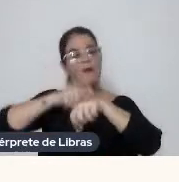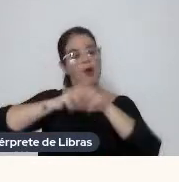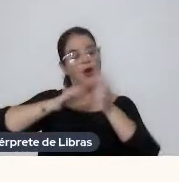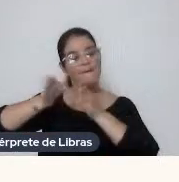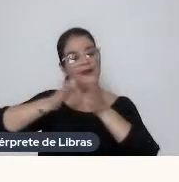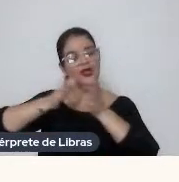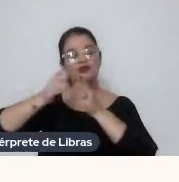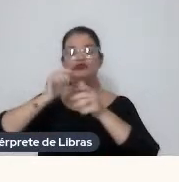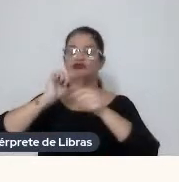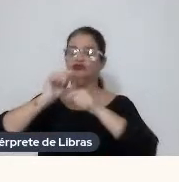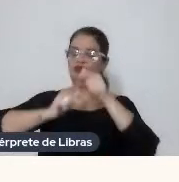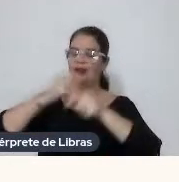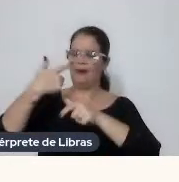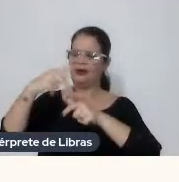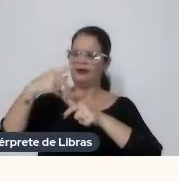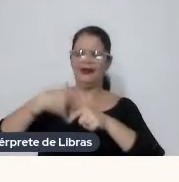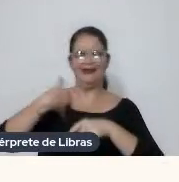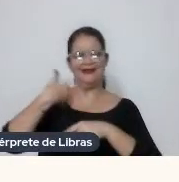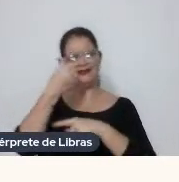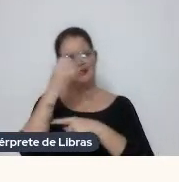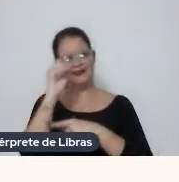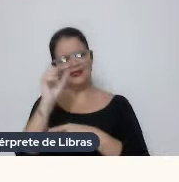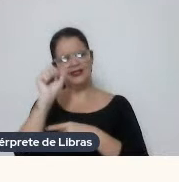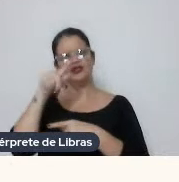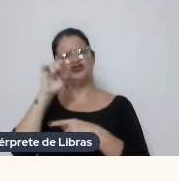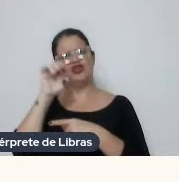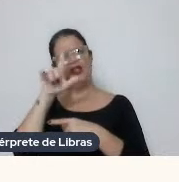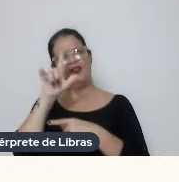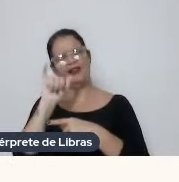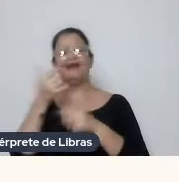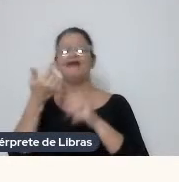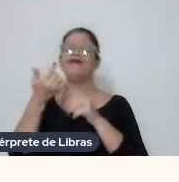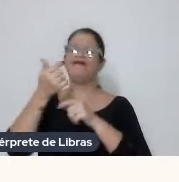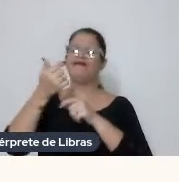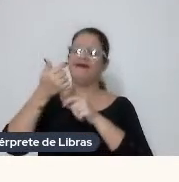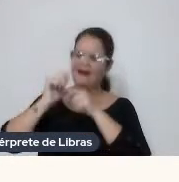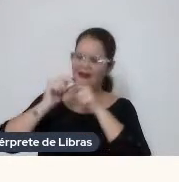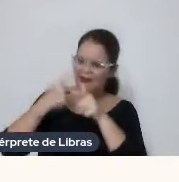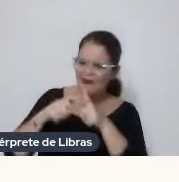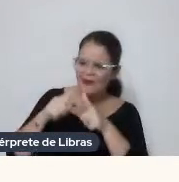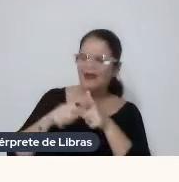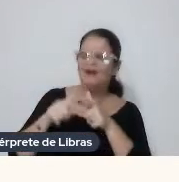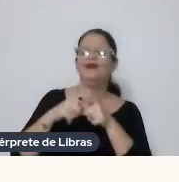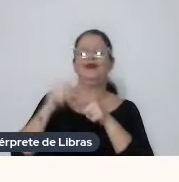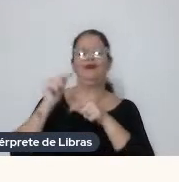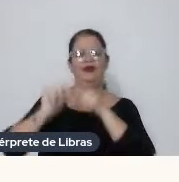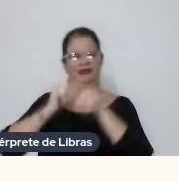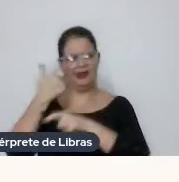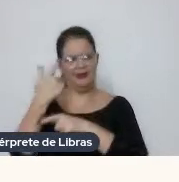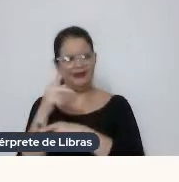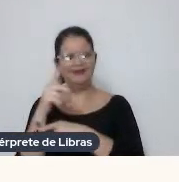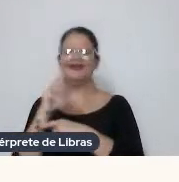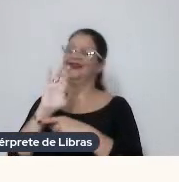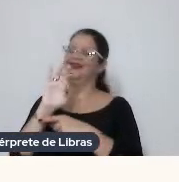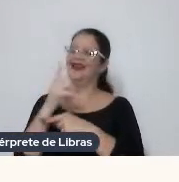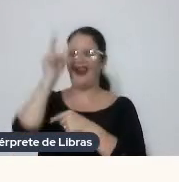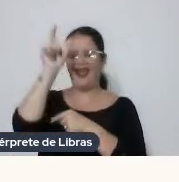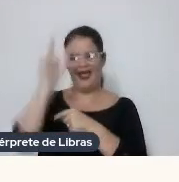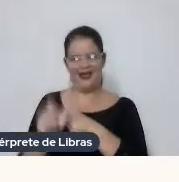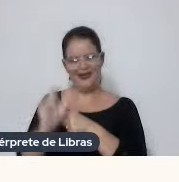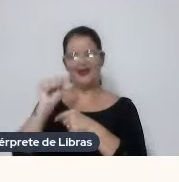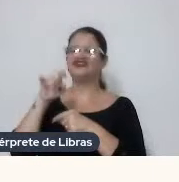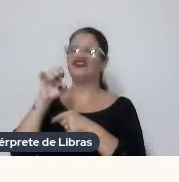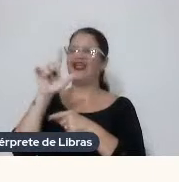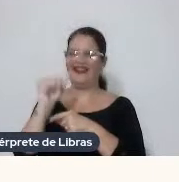O Angeli está com 60 anos Em crise Com a sua obra Claro que o Angeli Em crise É um personagem Sempre O Angeli esteve em crise De